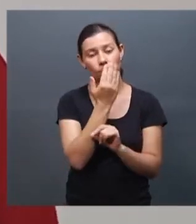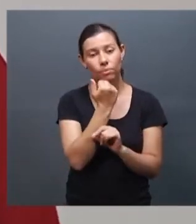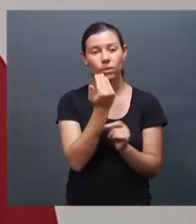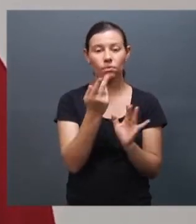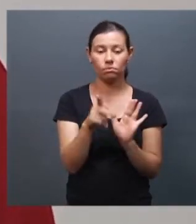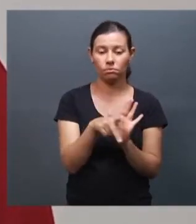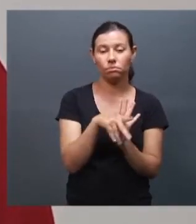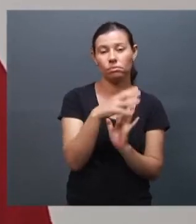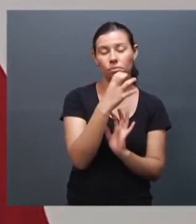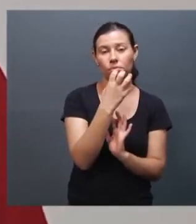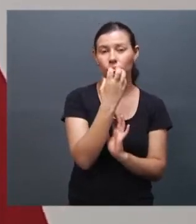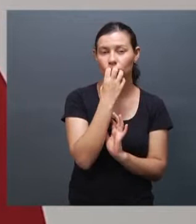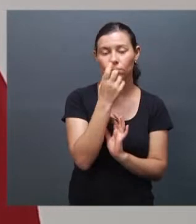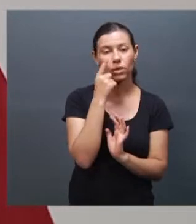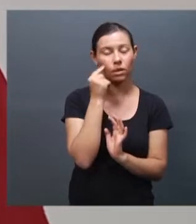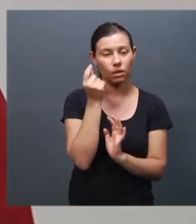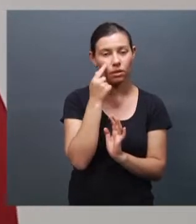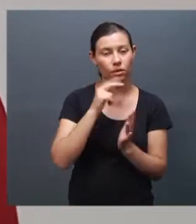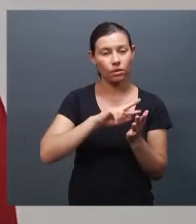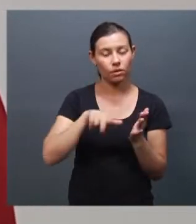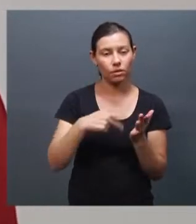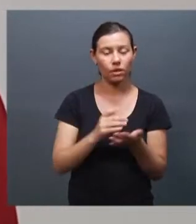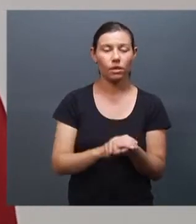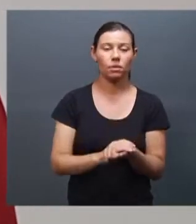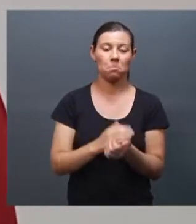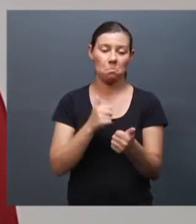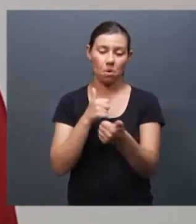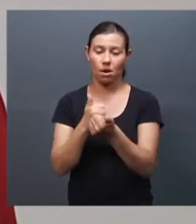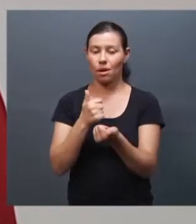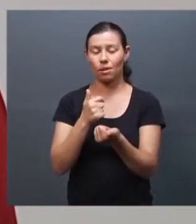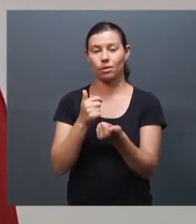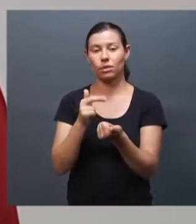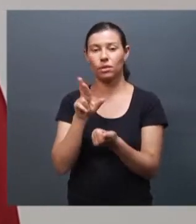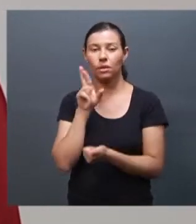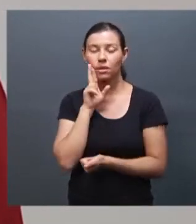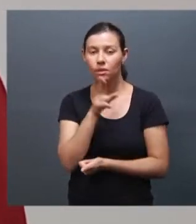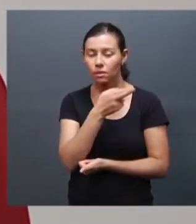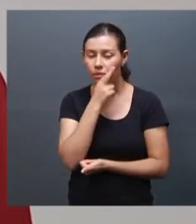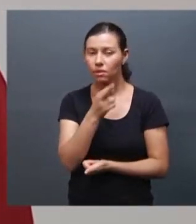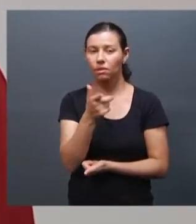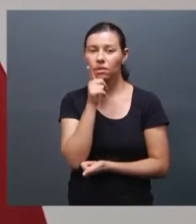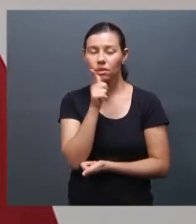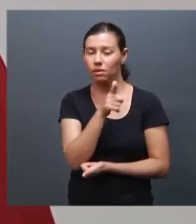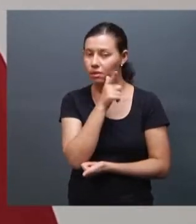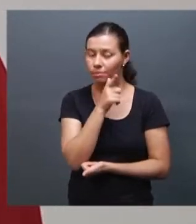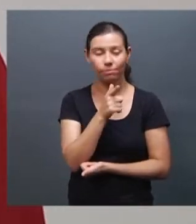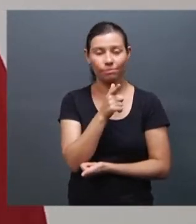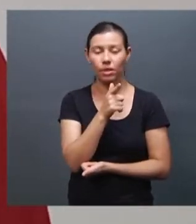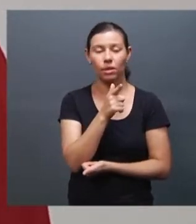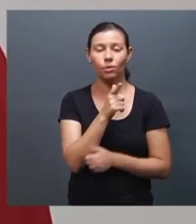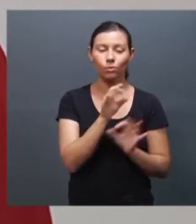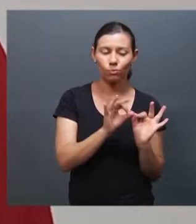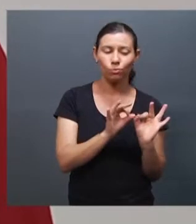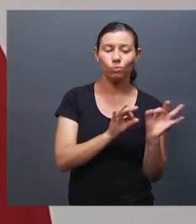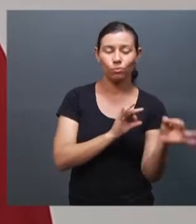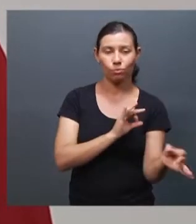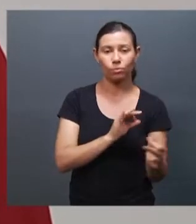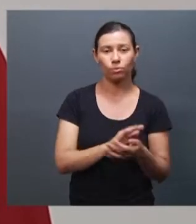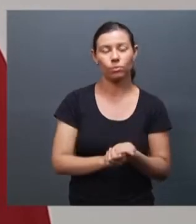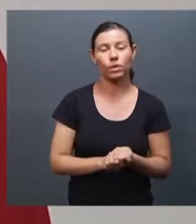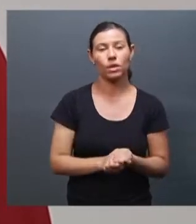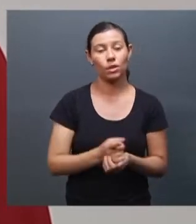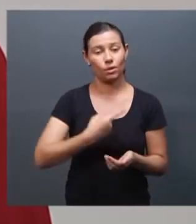e hospital, exatamente para evitar qualquer tipo de conflito. E queremos o seguinte, a nossa palavra é